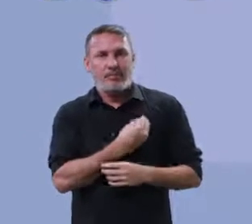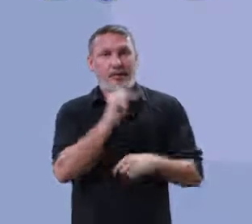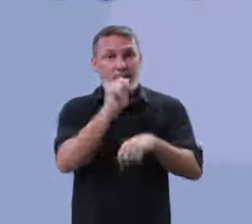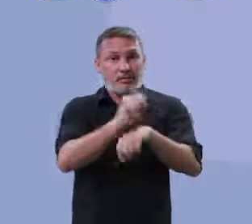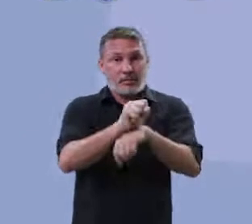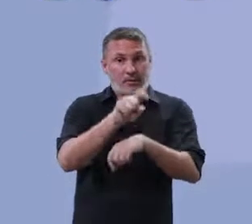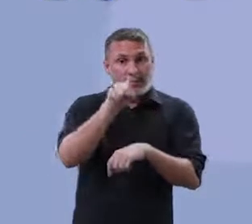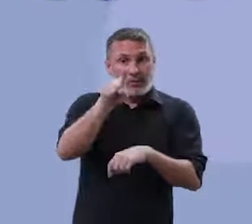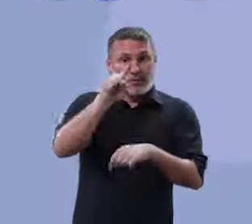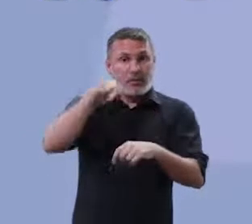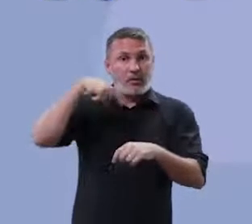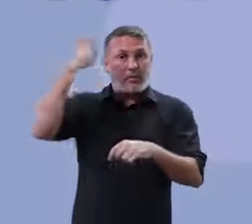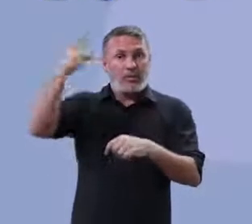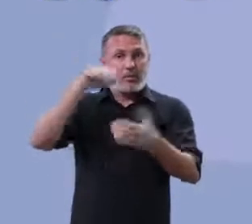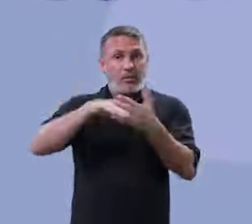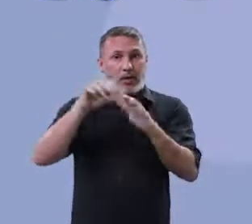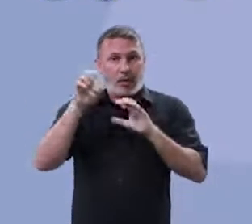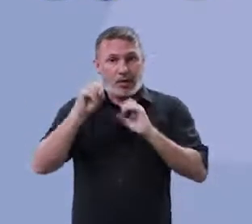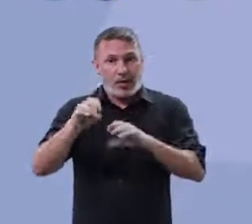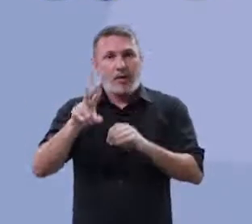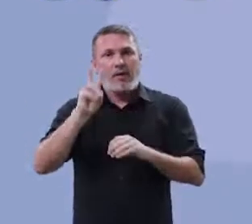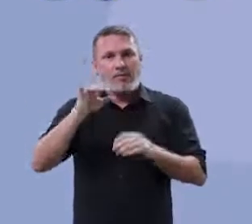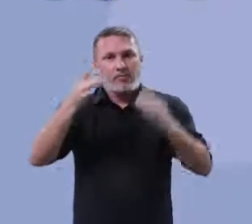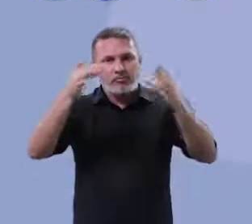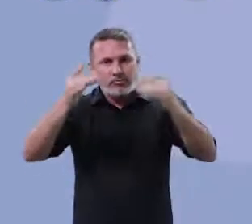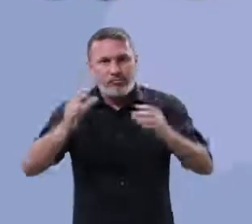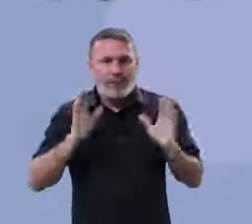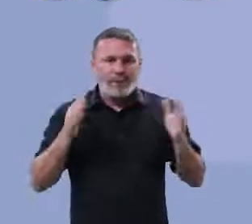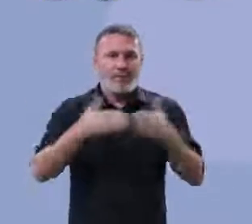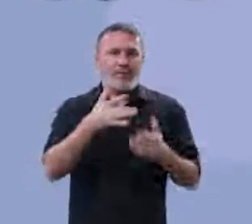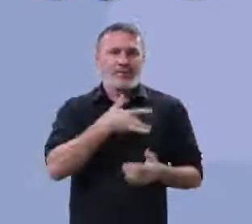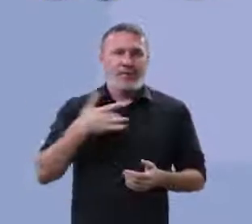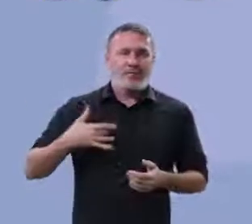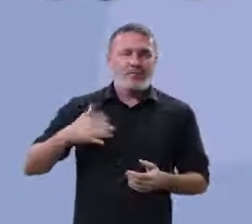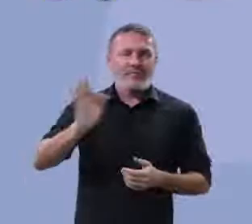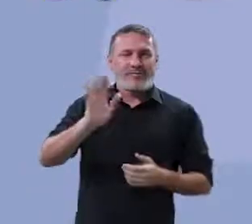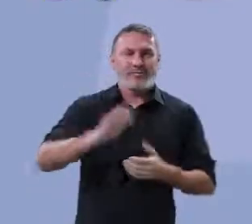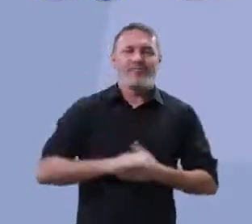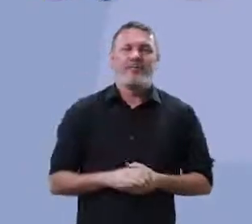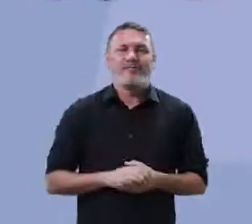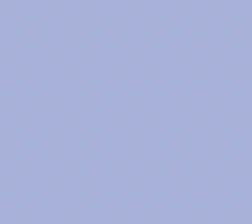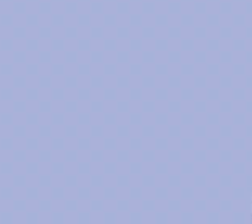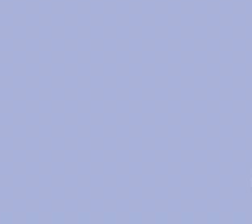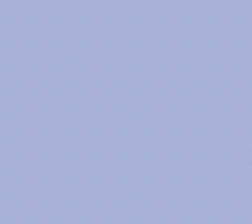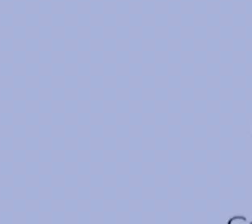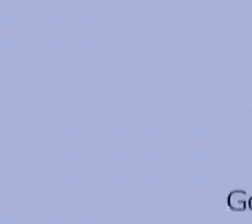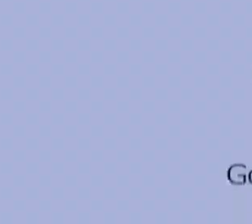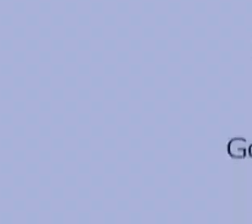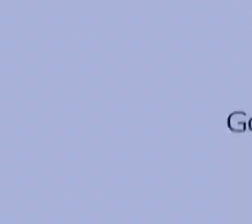vocês e aguardo até a próxima aula, como vamos entrar no mundo da saúde. Até mais!